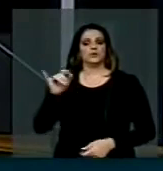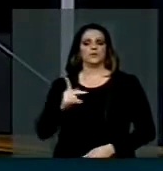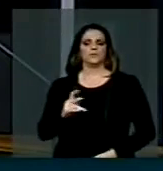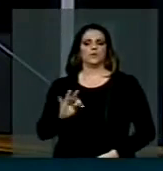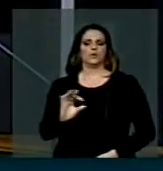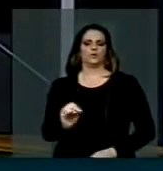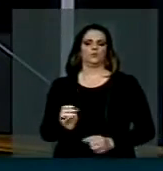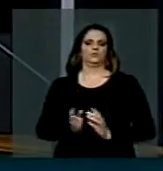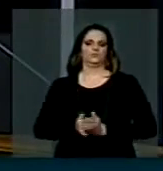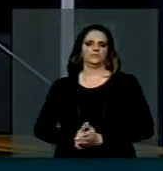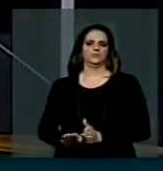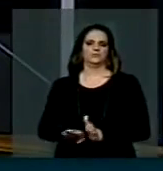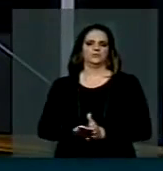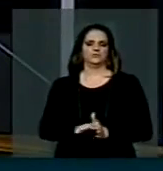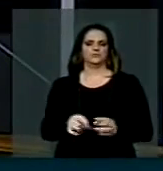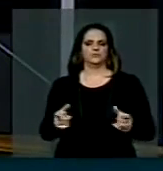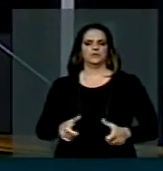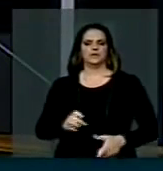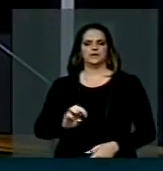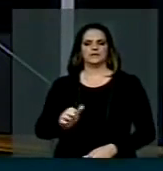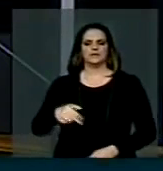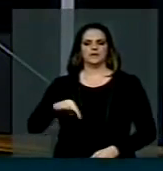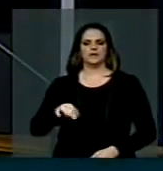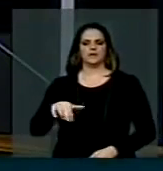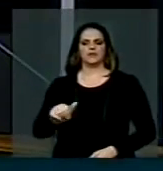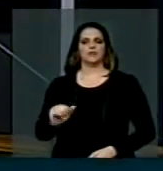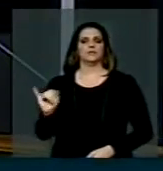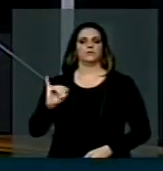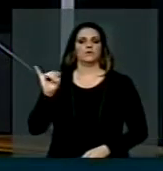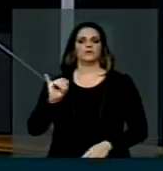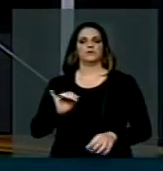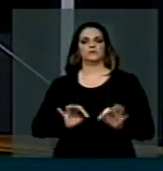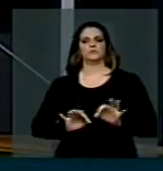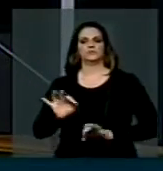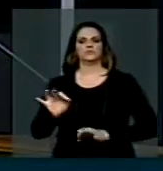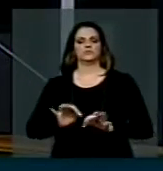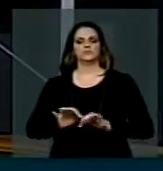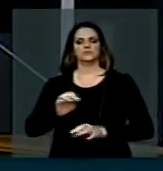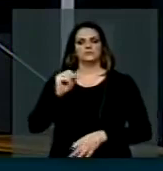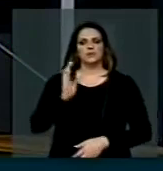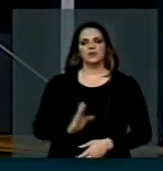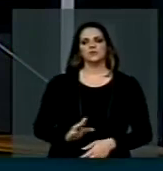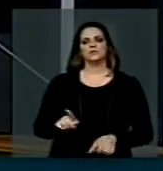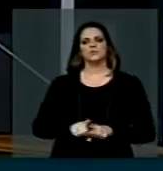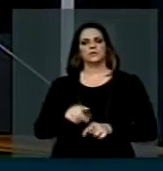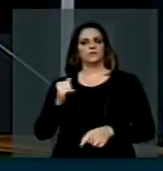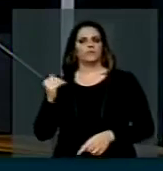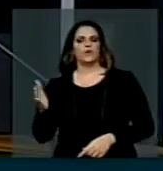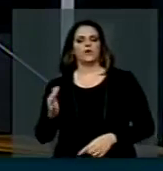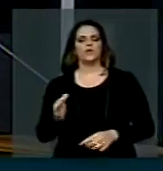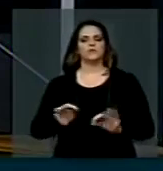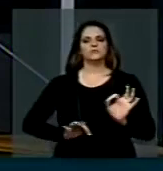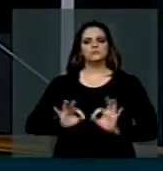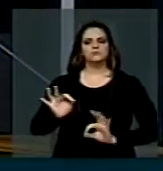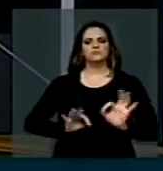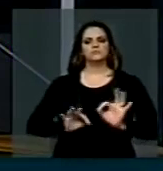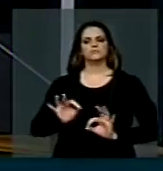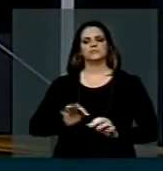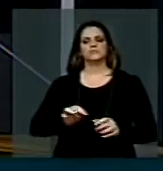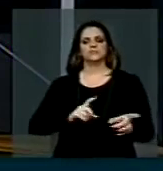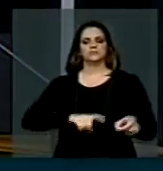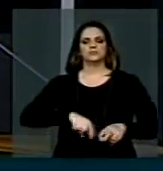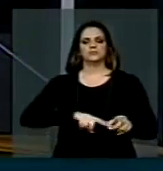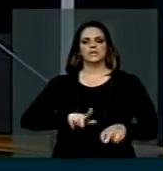dentro dessa logística toda, nacional e internacional, com o pessoal, com os produtores de grãos da região do Brasil